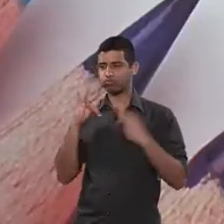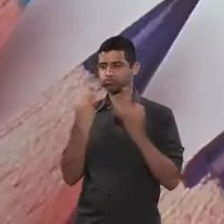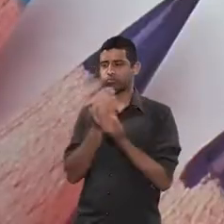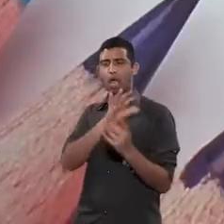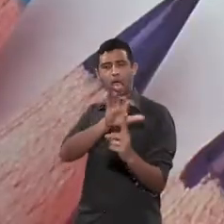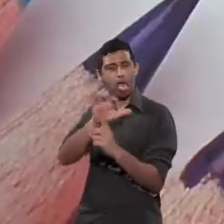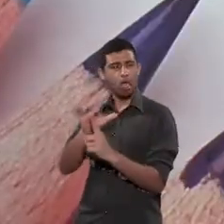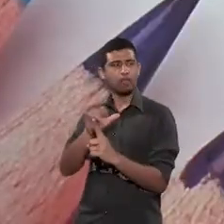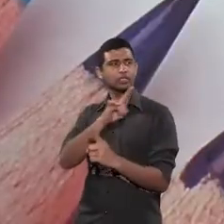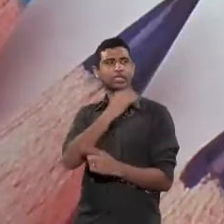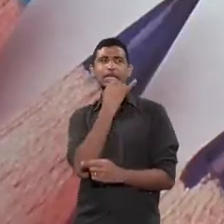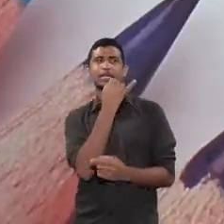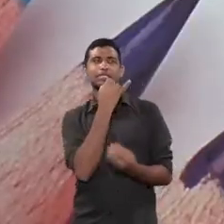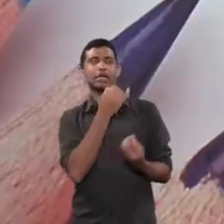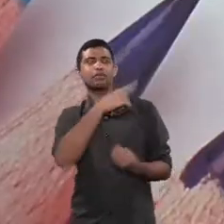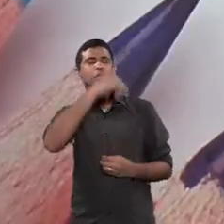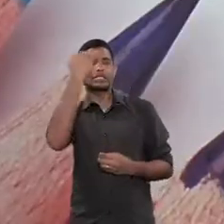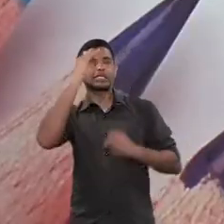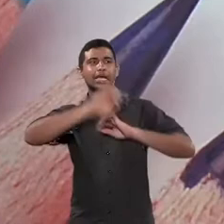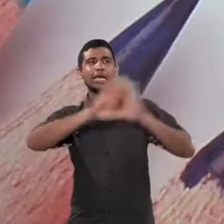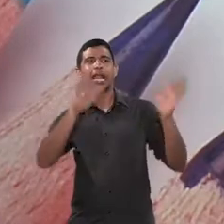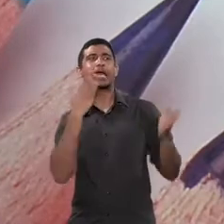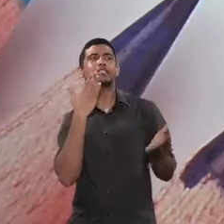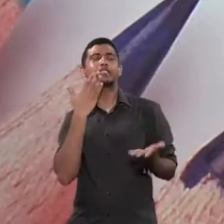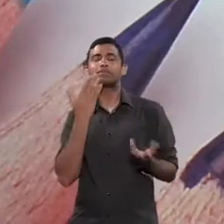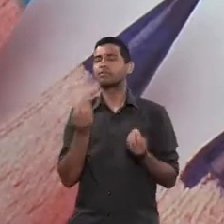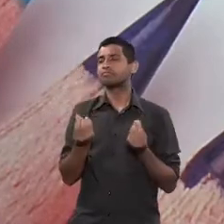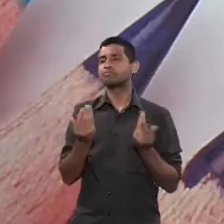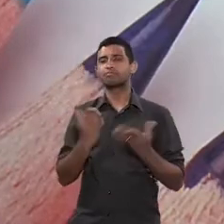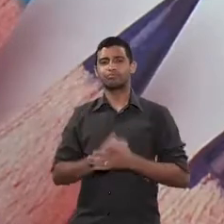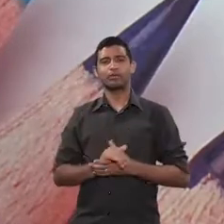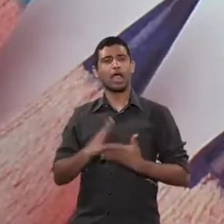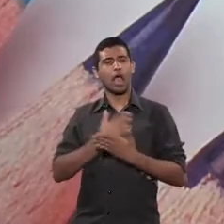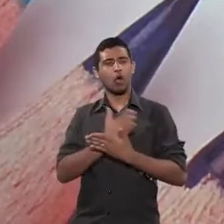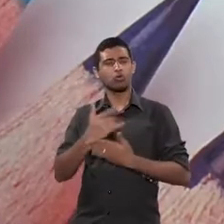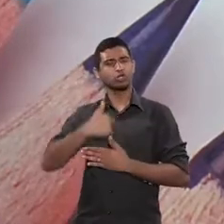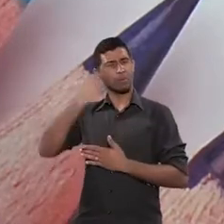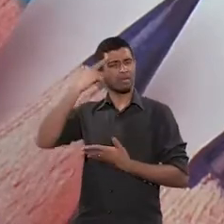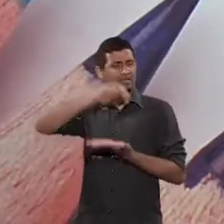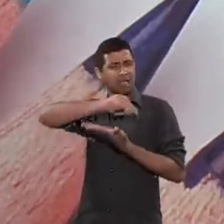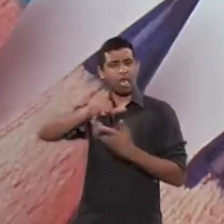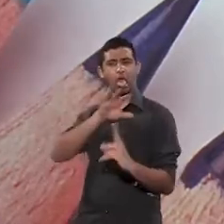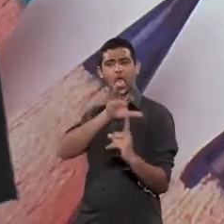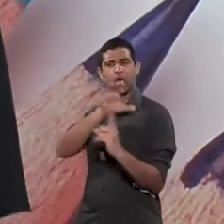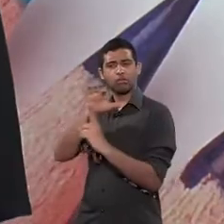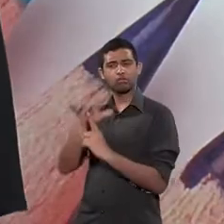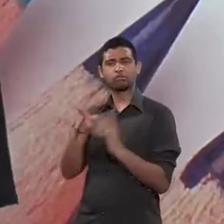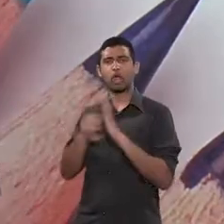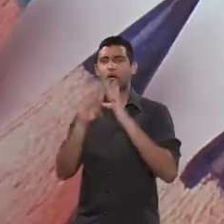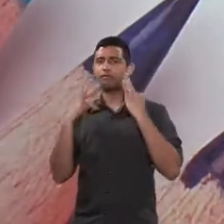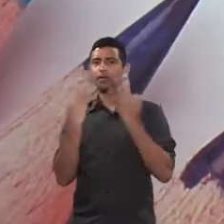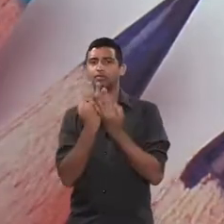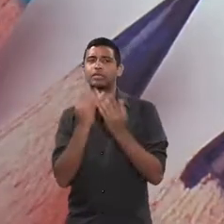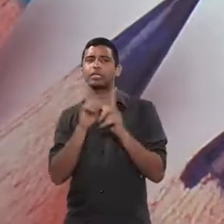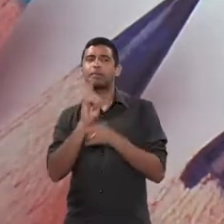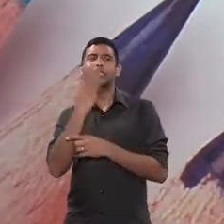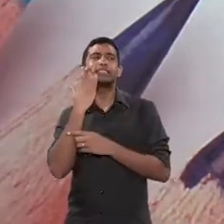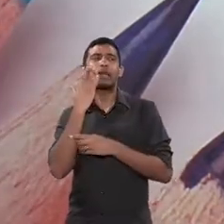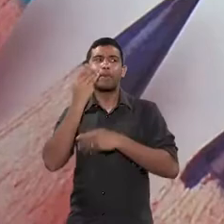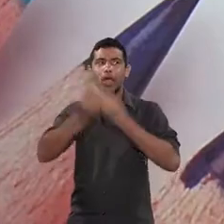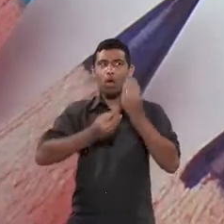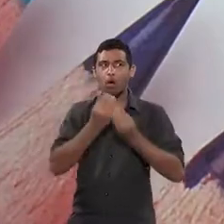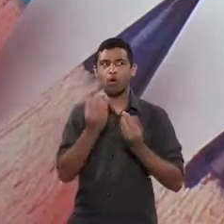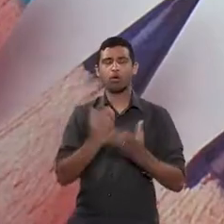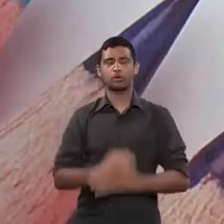alguns exemplos para a gente, coisas que a gente não imagina que sejam alienação parental e que são. E a medida